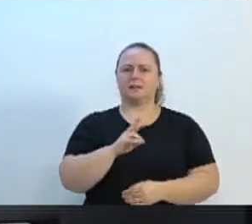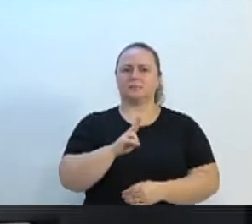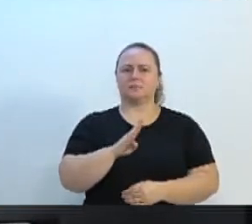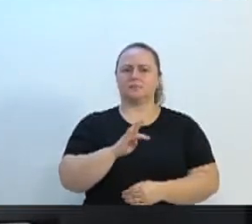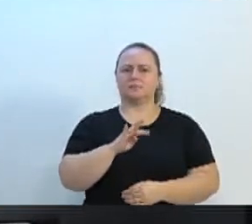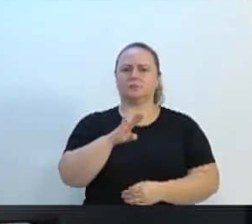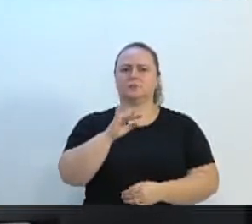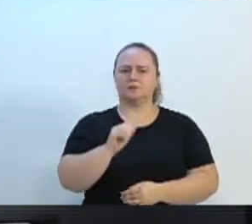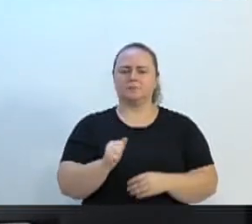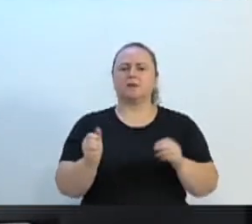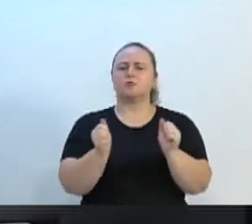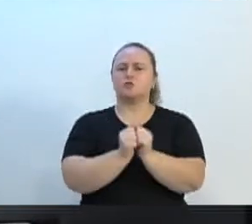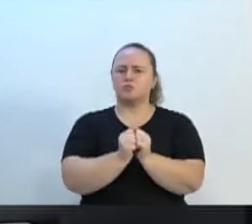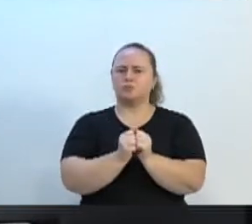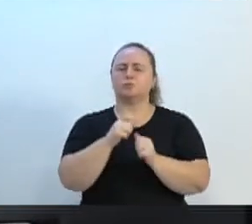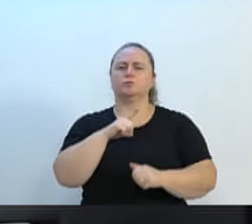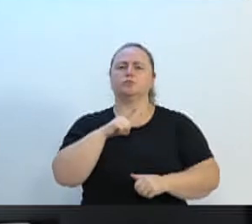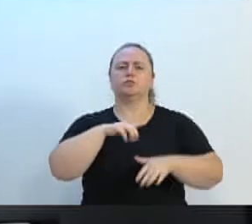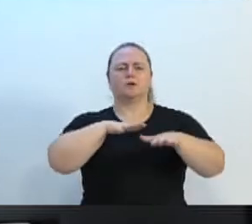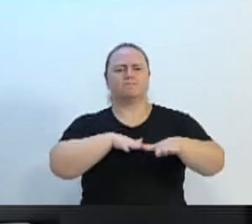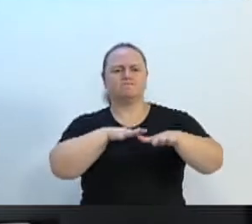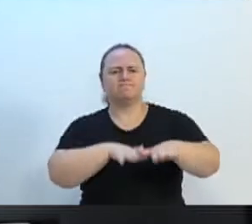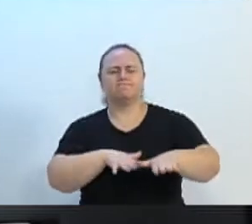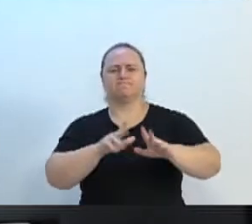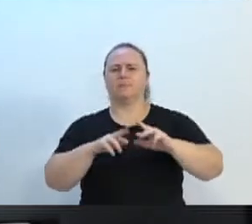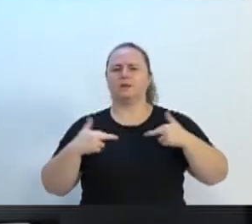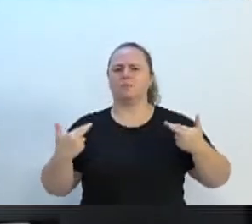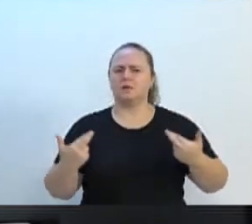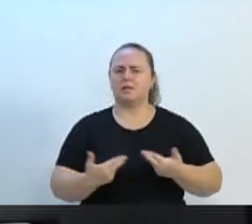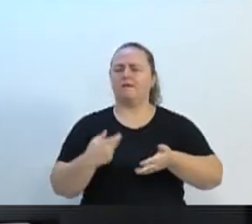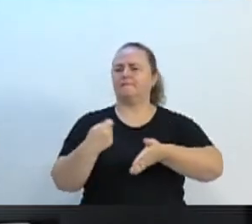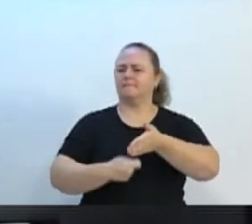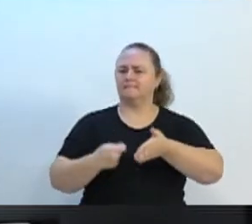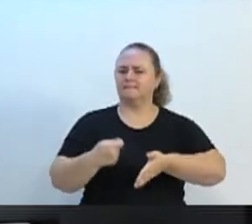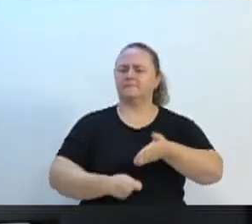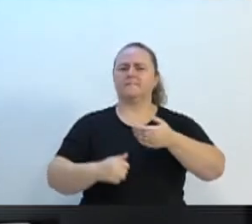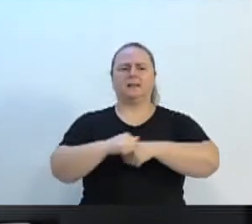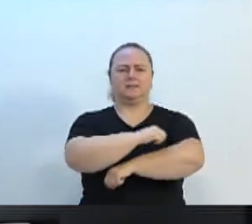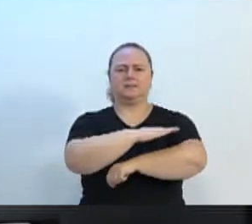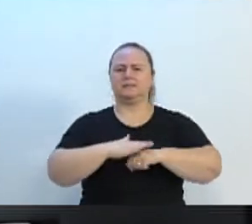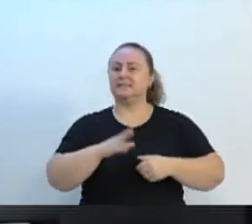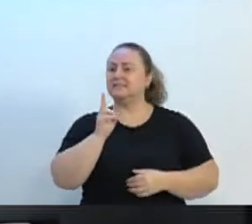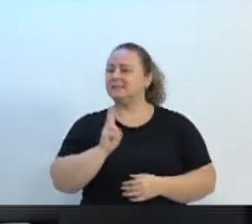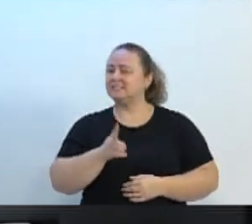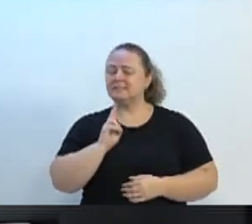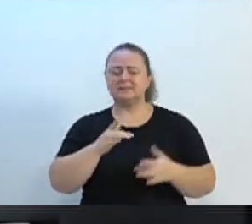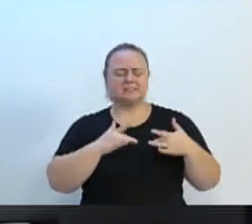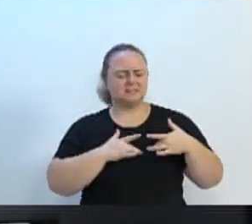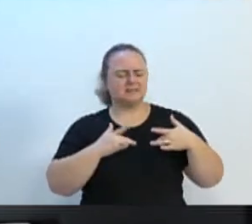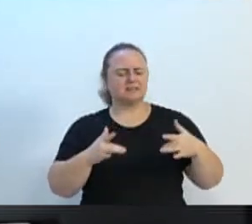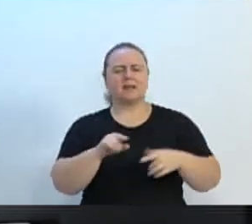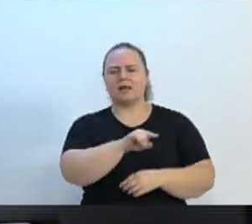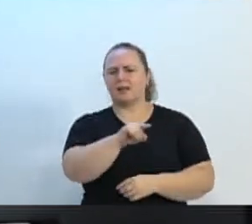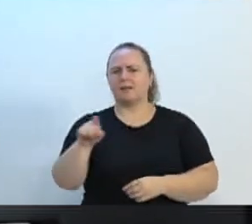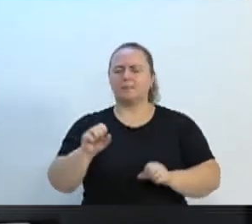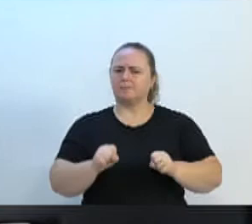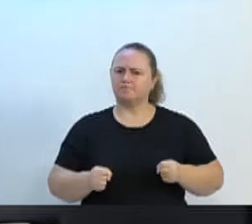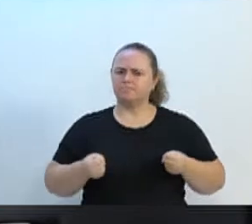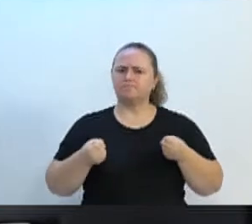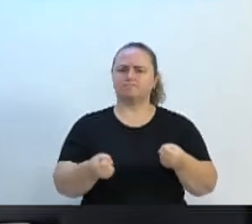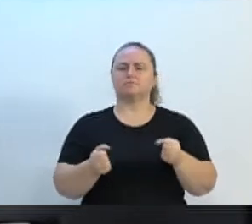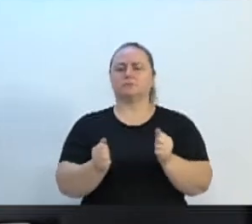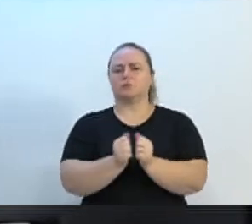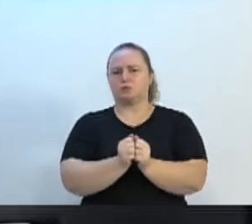das manifestações, dos protestos, cobranças inúmeras fizemos, sendo solidários com a sua luta e dos demais que se empenharam por isso.